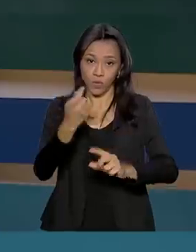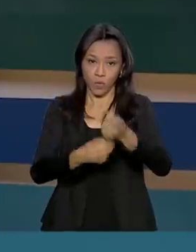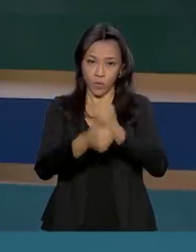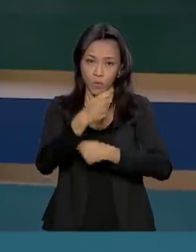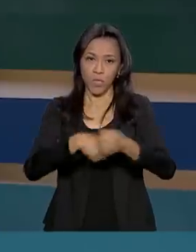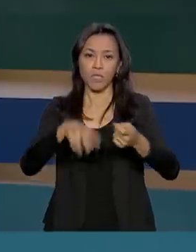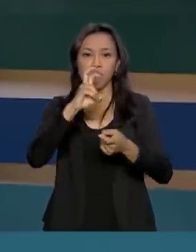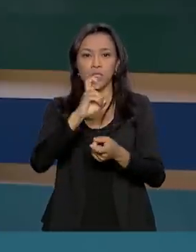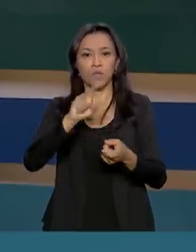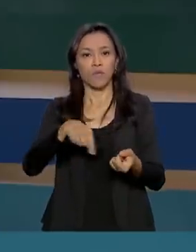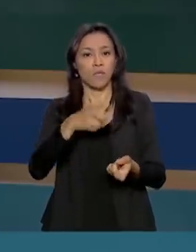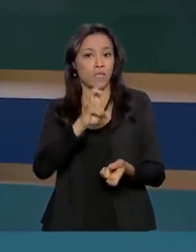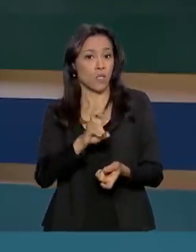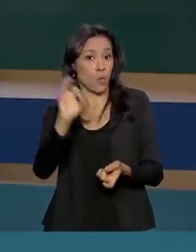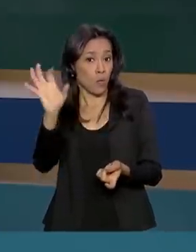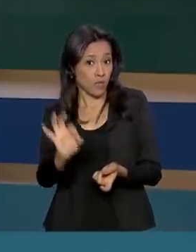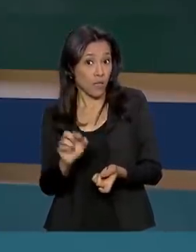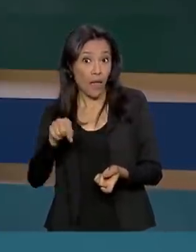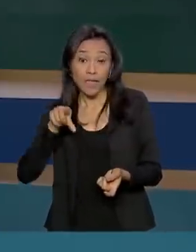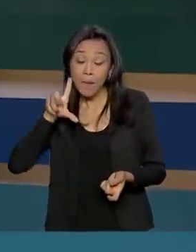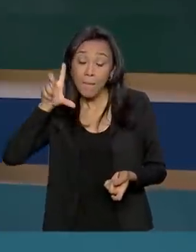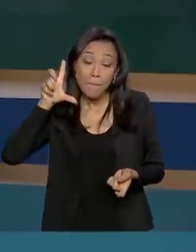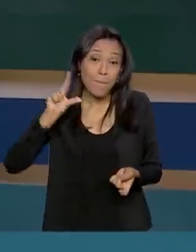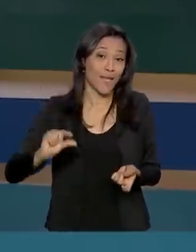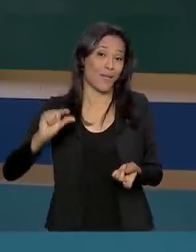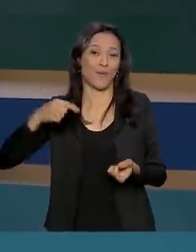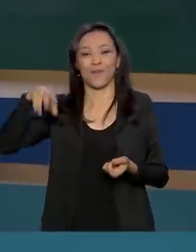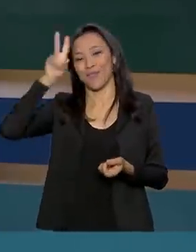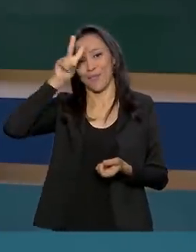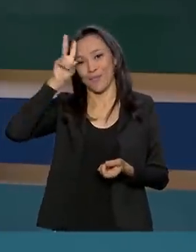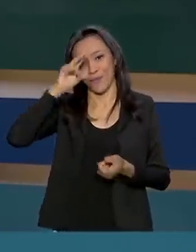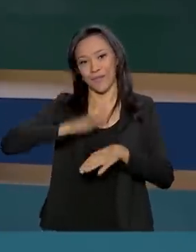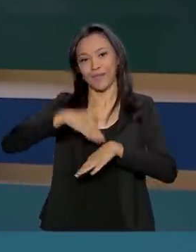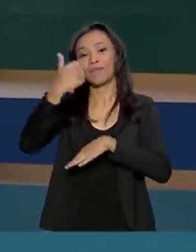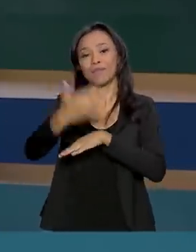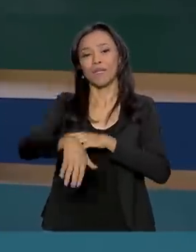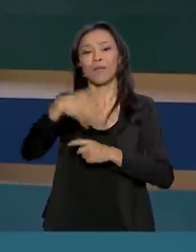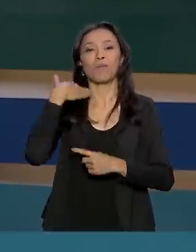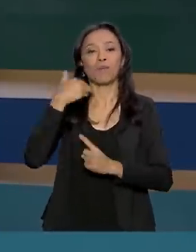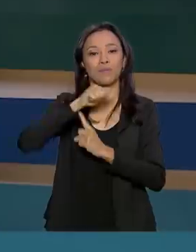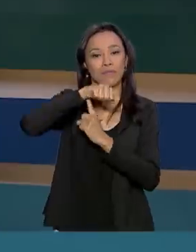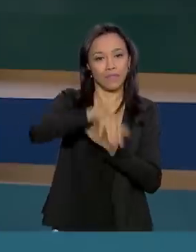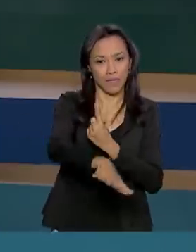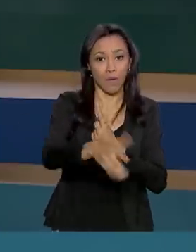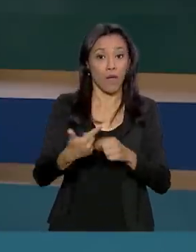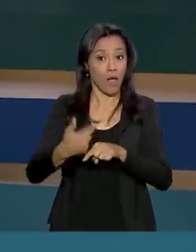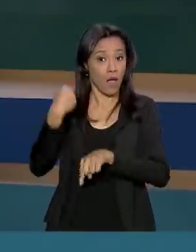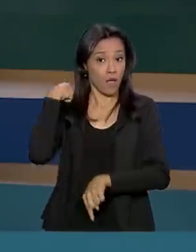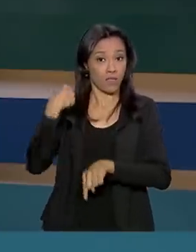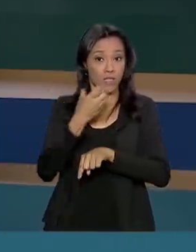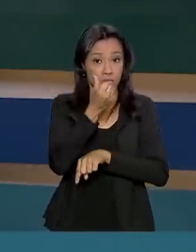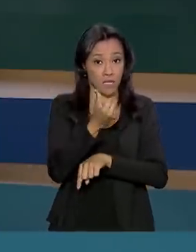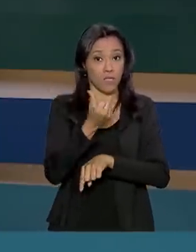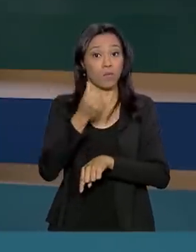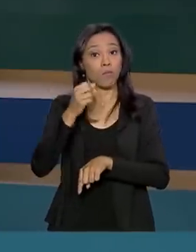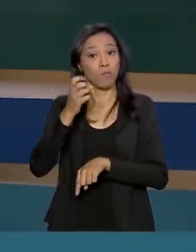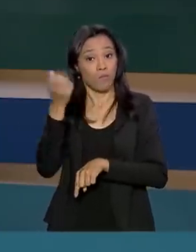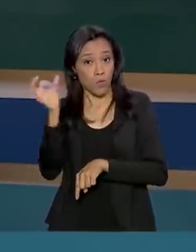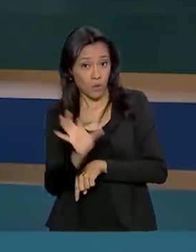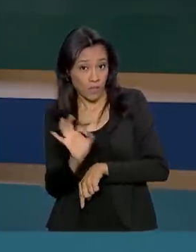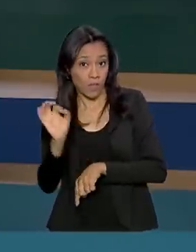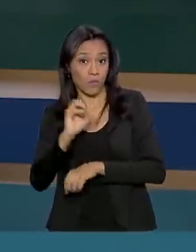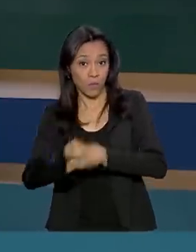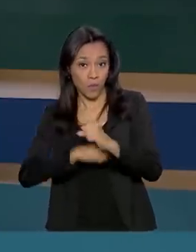,5%, a menor da história segundo o Banco Central. O índice anterior estava em 6% ao ano. A taxa